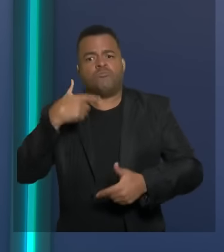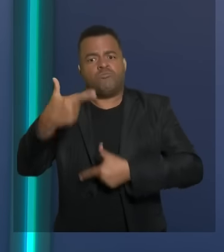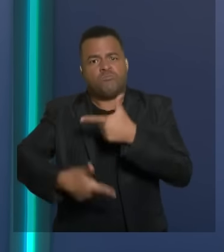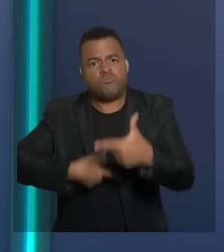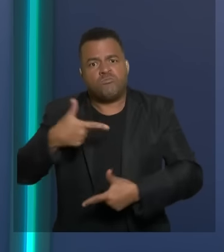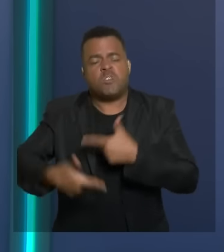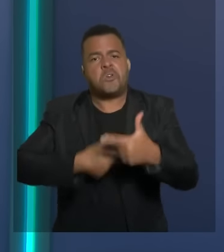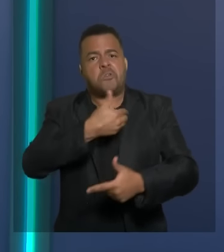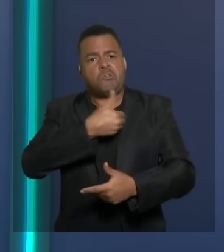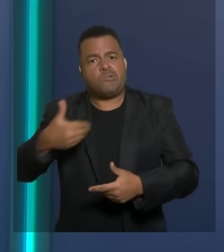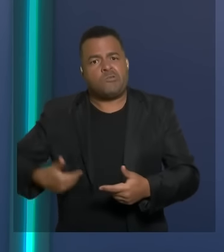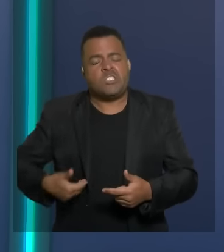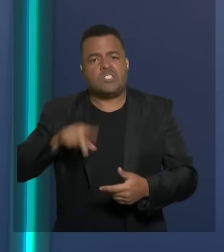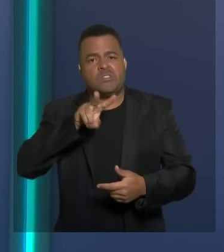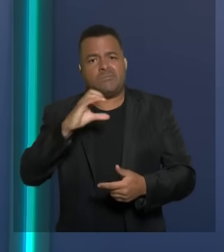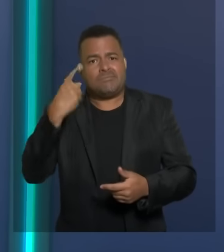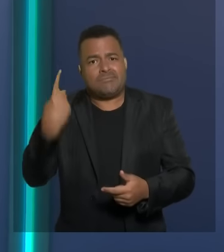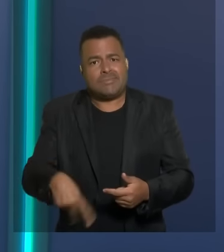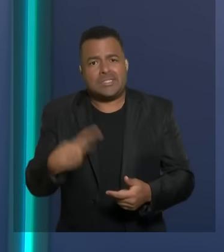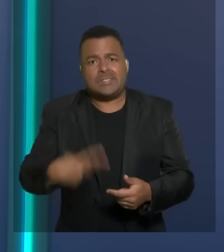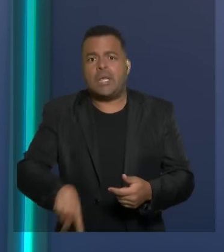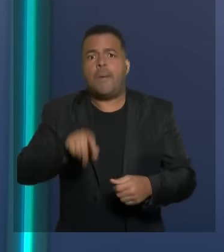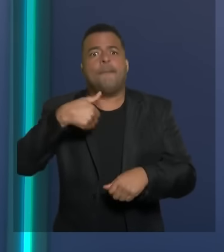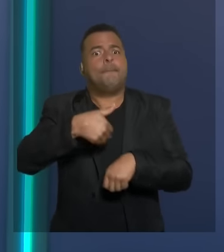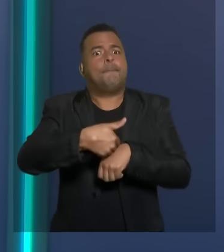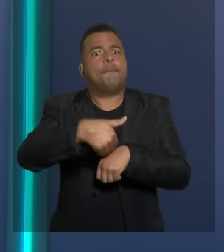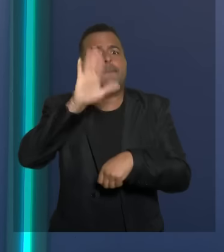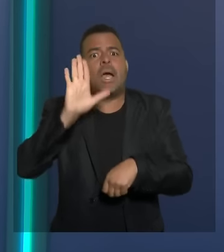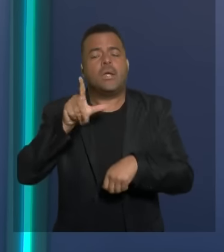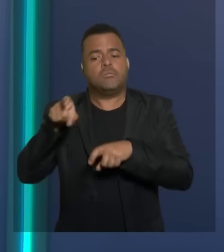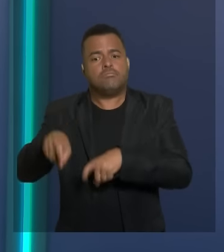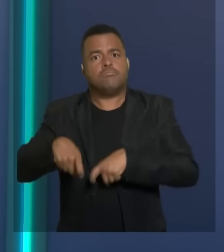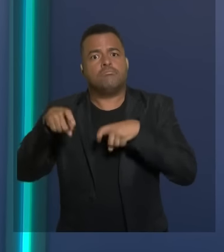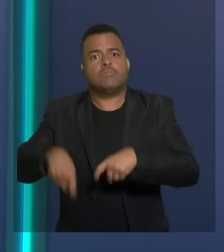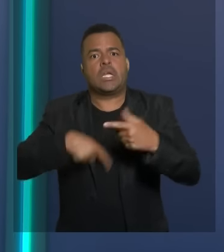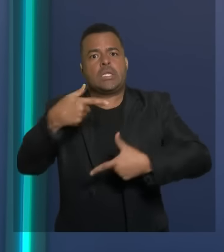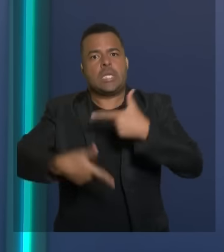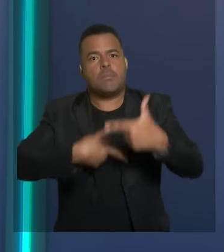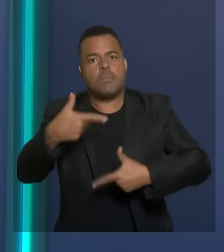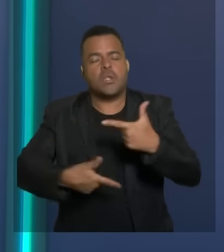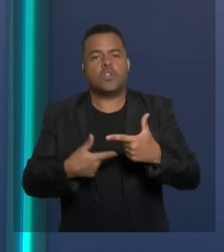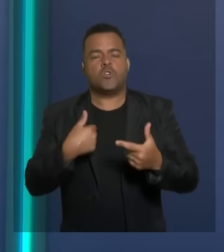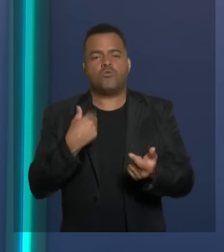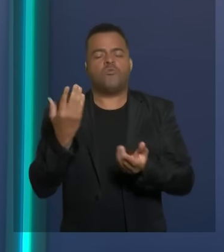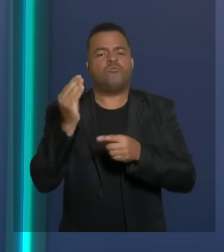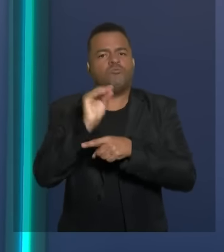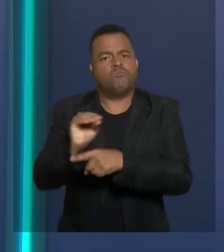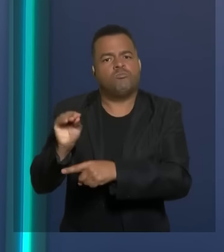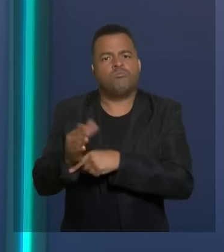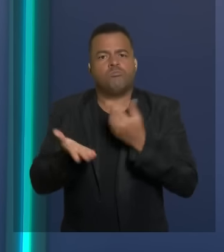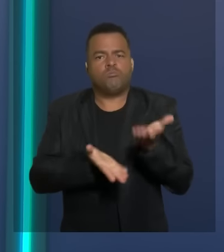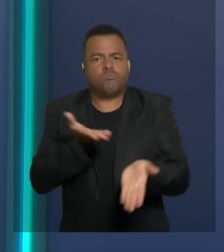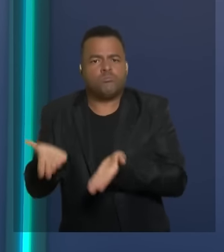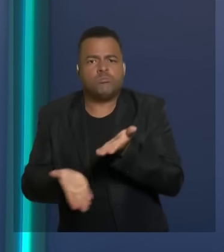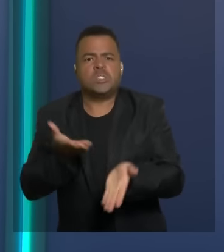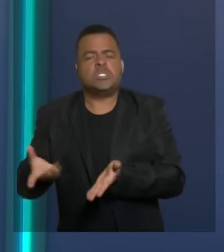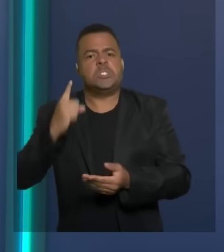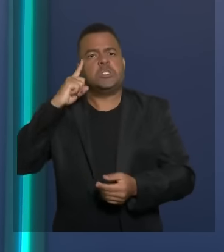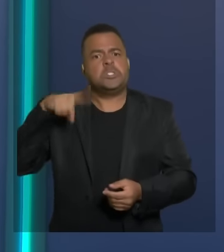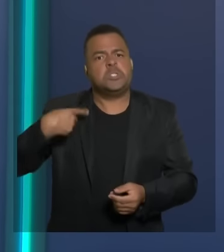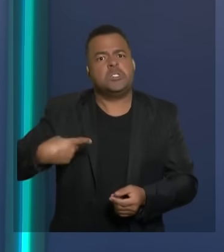trabalhamos pela zona rural desse município. Nós cuidamos diariamente de mais de 3 mil